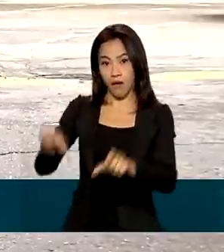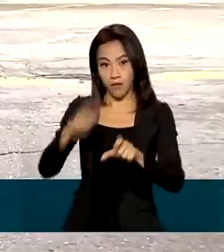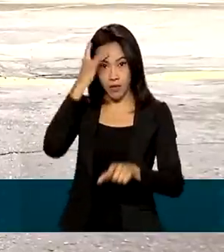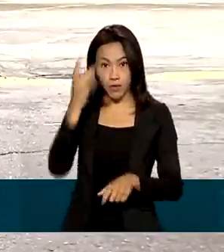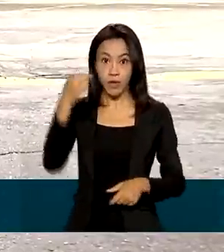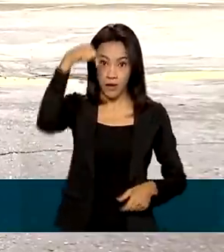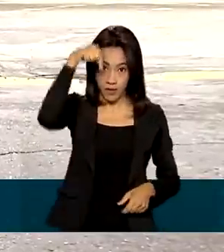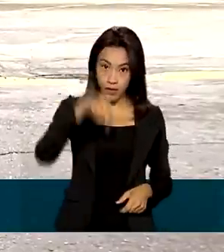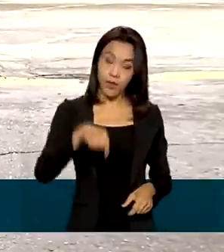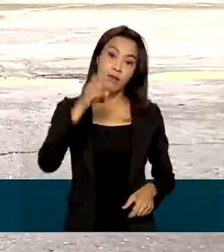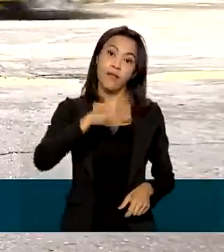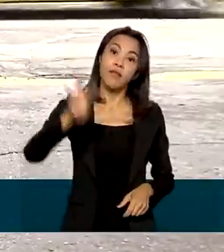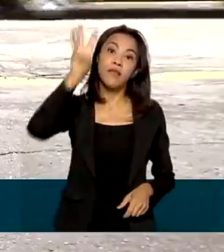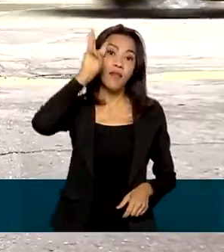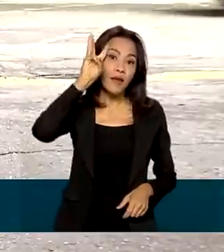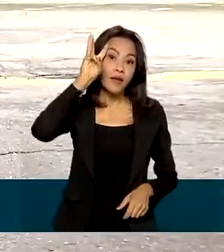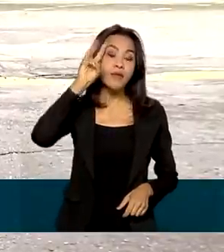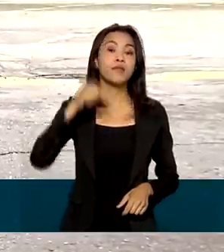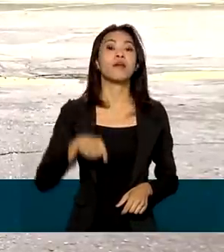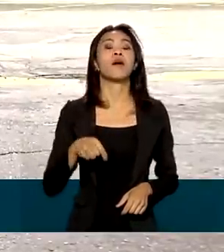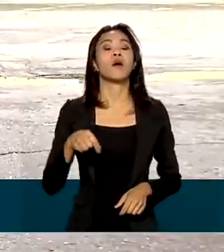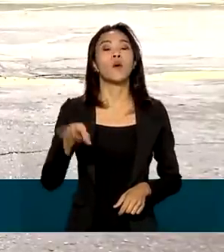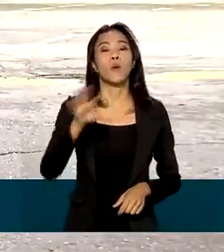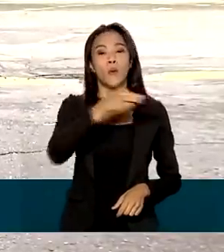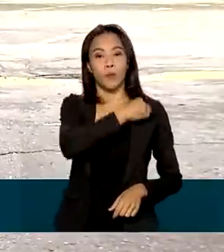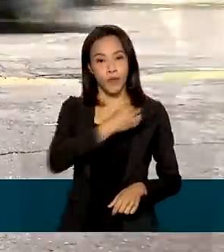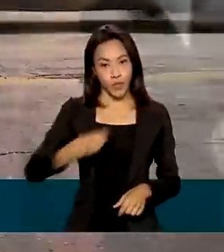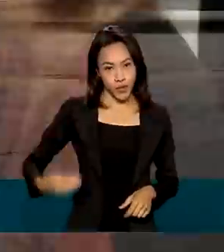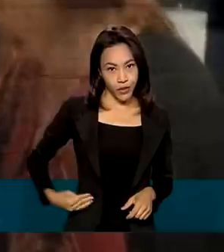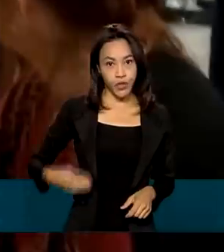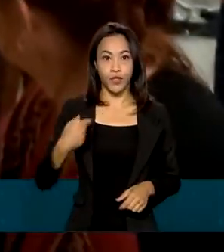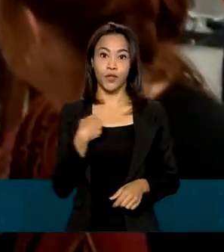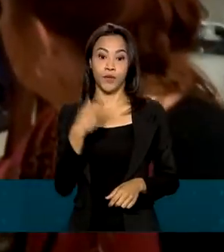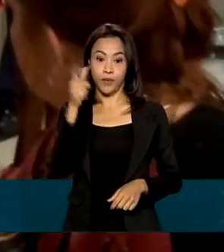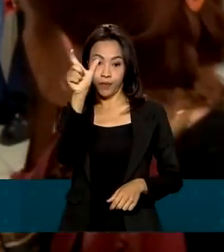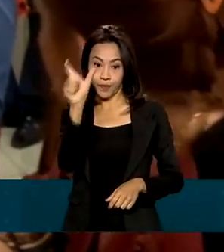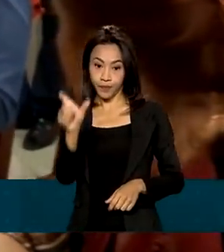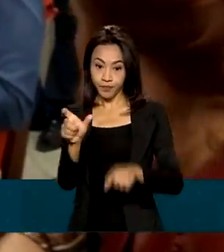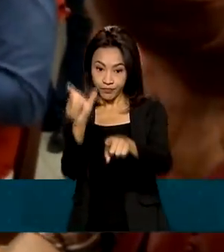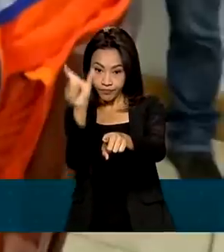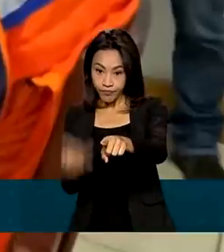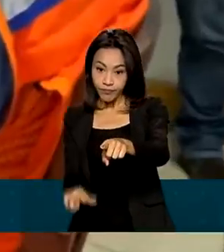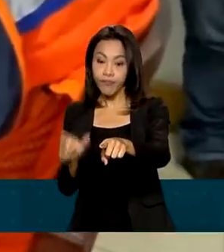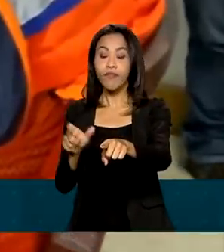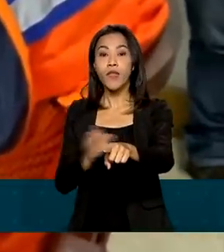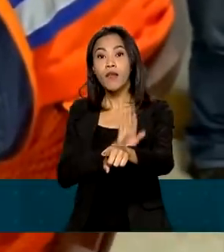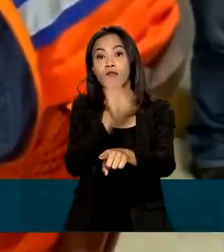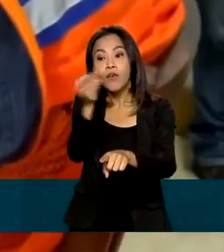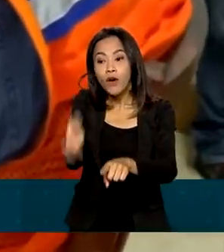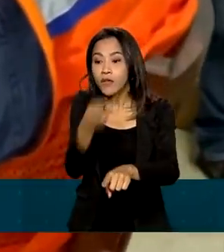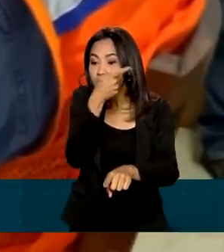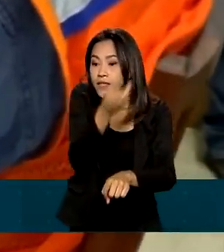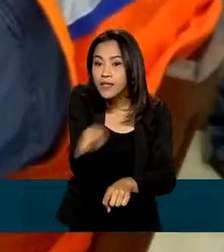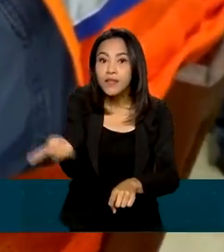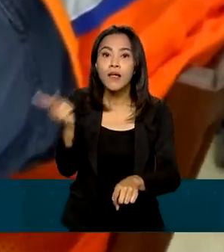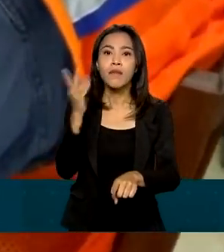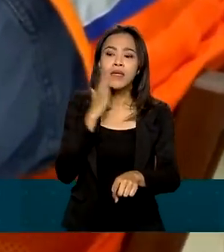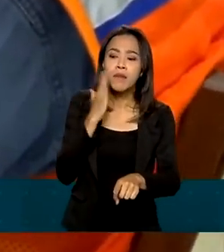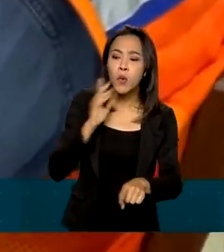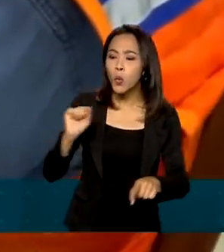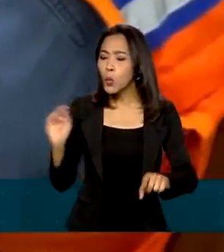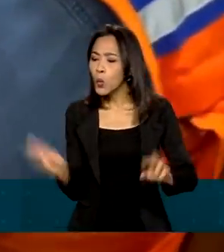terça-feira, o ministro do Desenvolvimento Regional, Daniel Ferreira, visitou a região para avaliar os